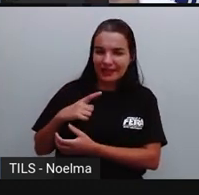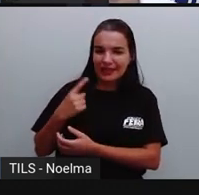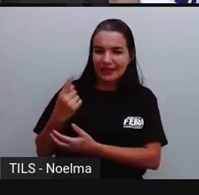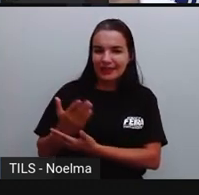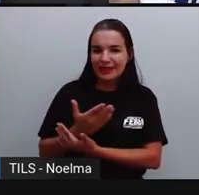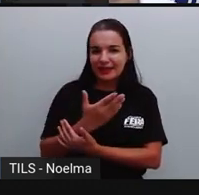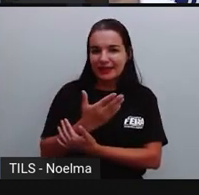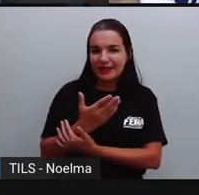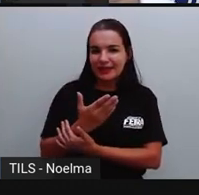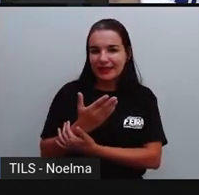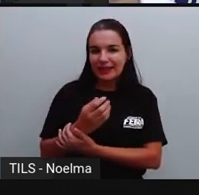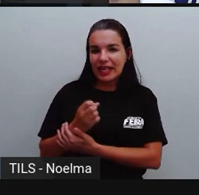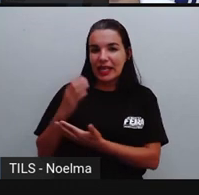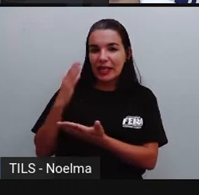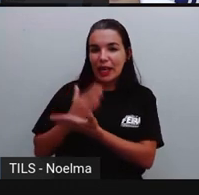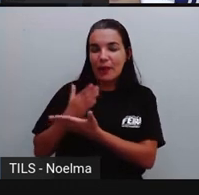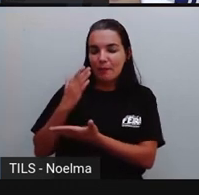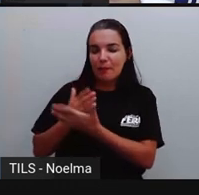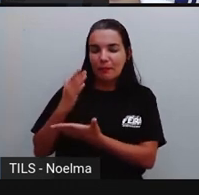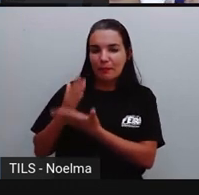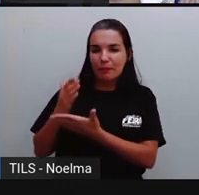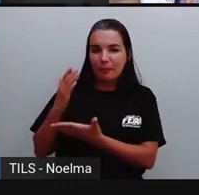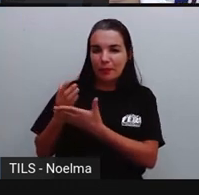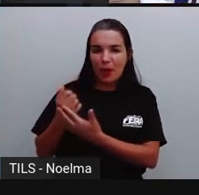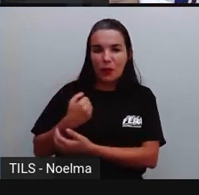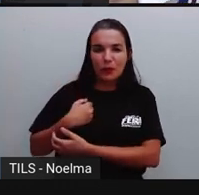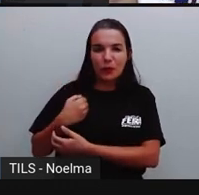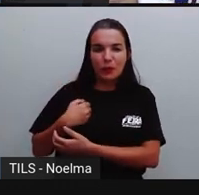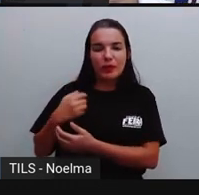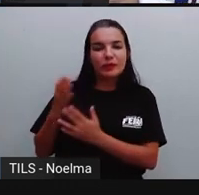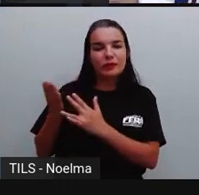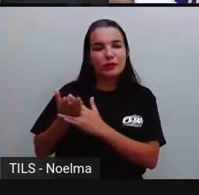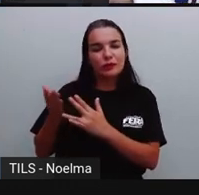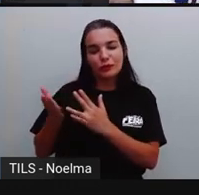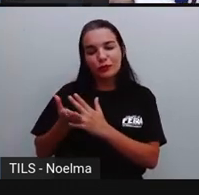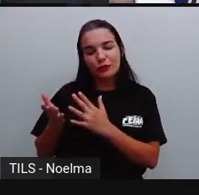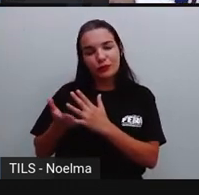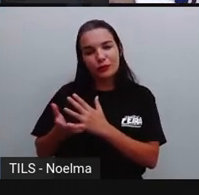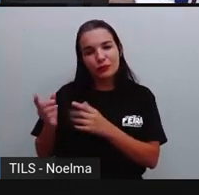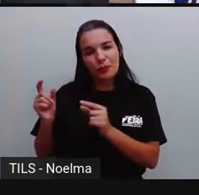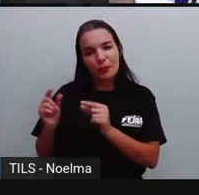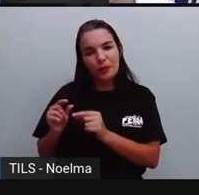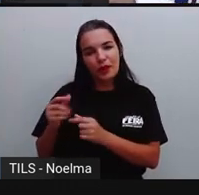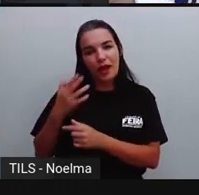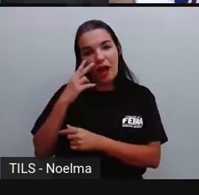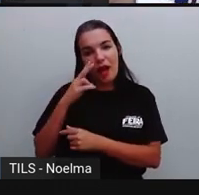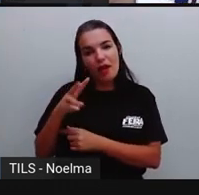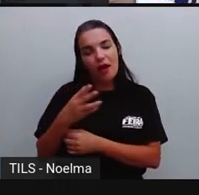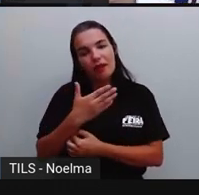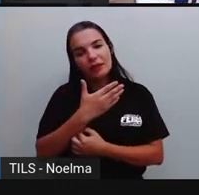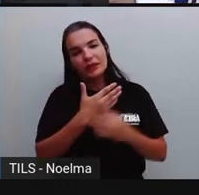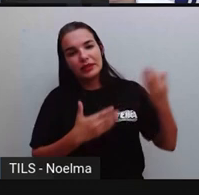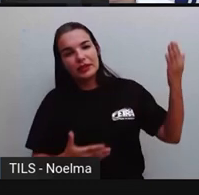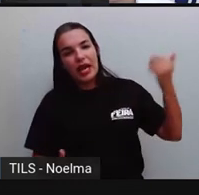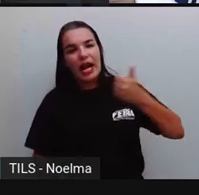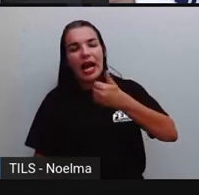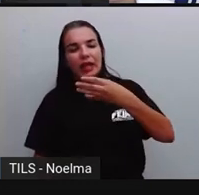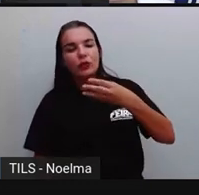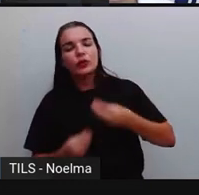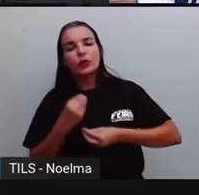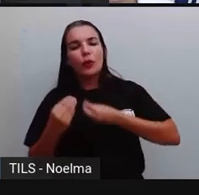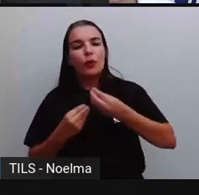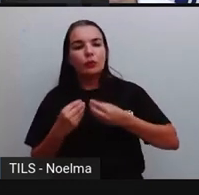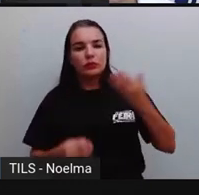ó, quebrou os números, Decompô, a gente já viu que é dividir ali em partes menores. Então, olha lá, como é que eu decomponho o 14?